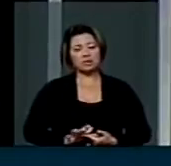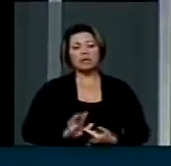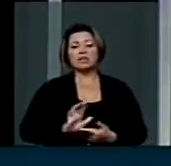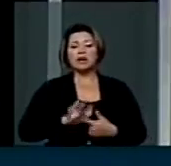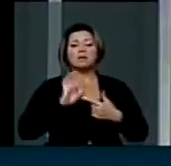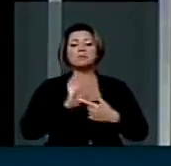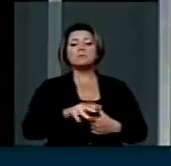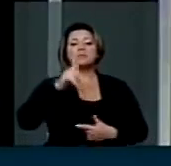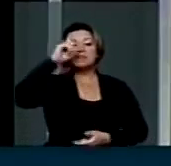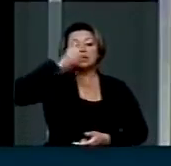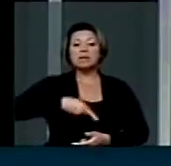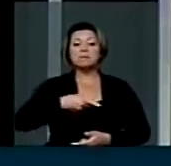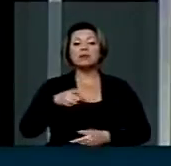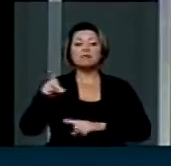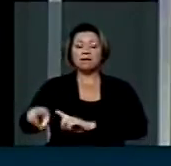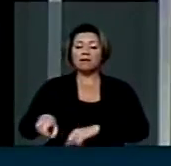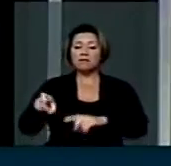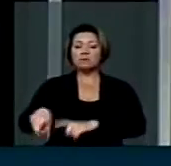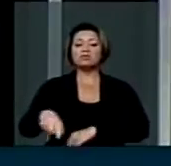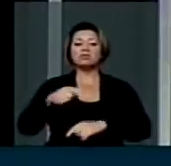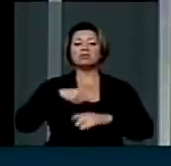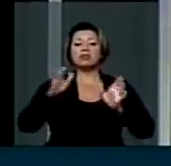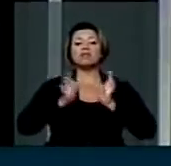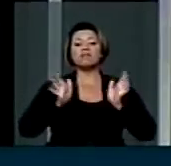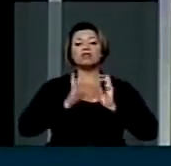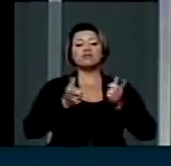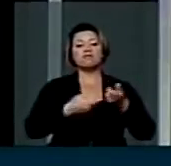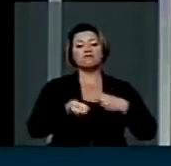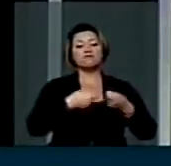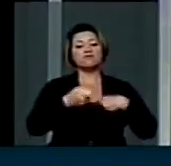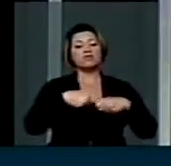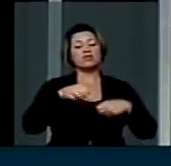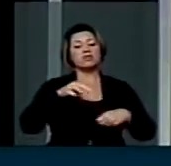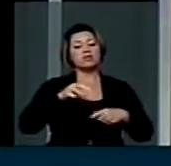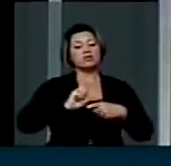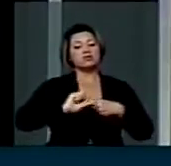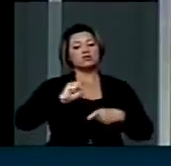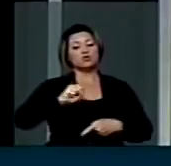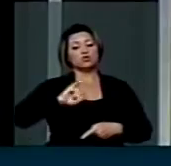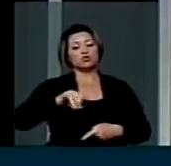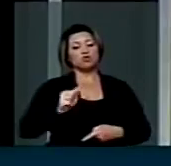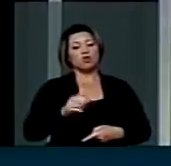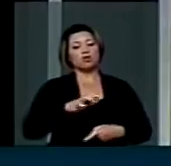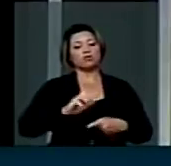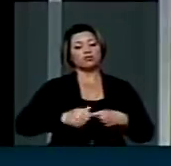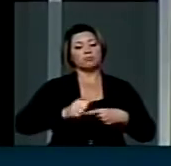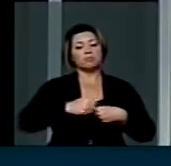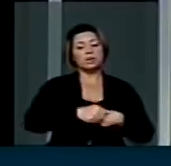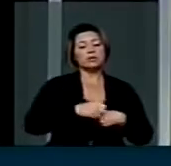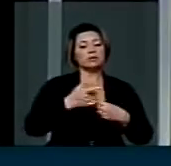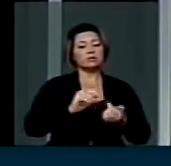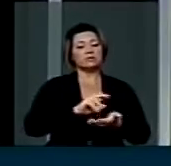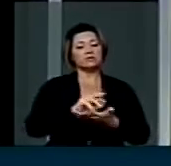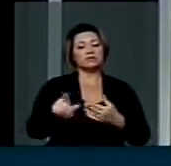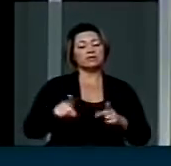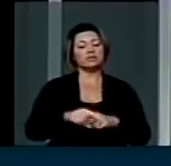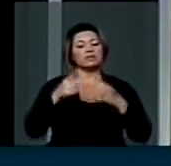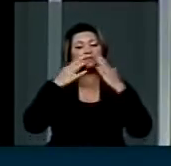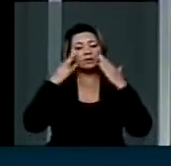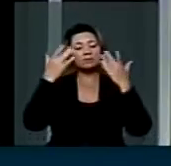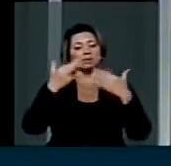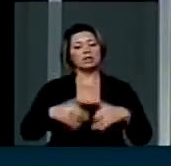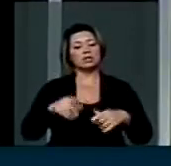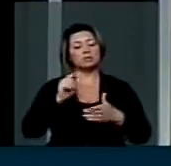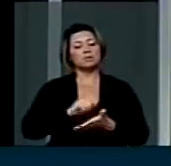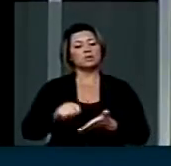para dizer quem é que tem poder econômico, a soja, o milho e etc. E ela vai analisando nesse seu artigo